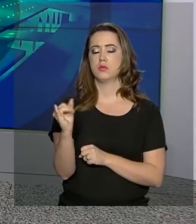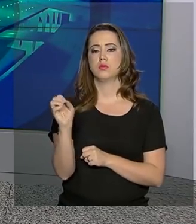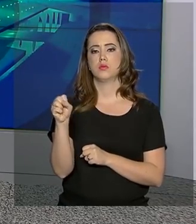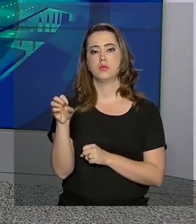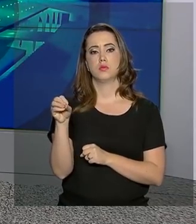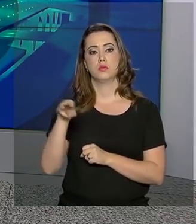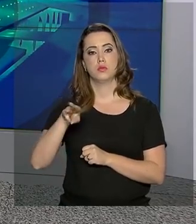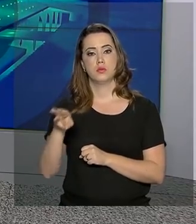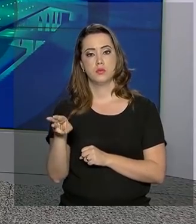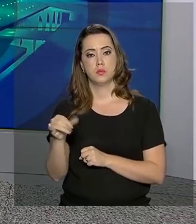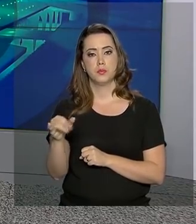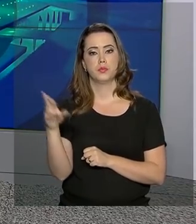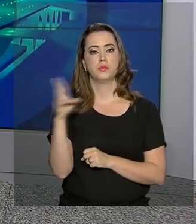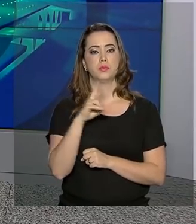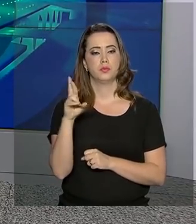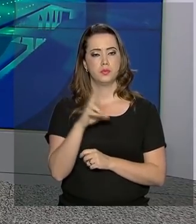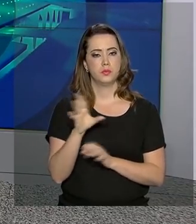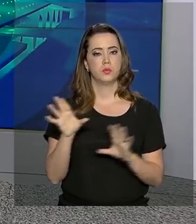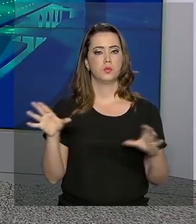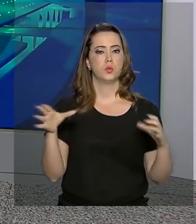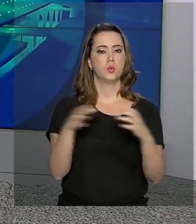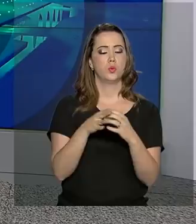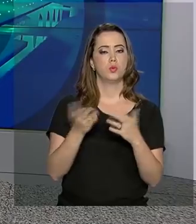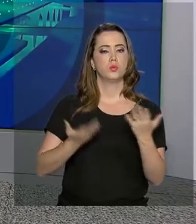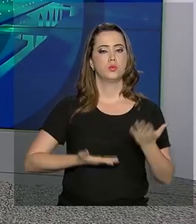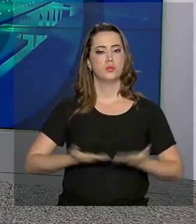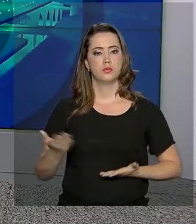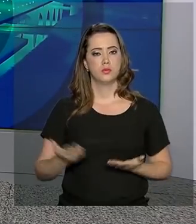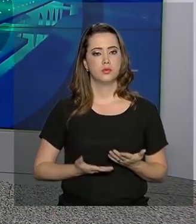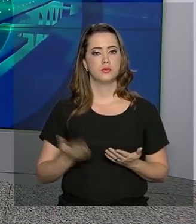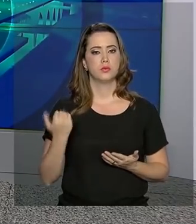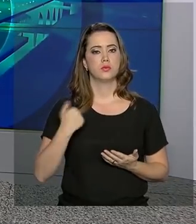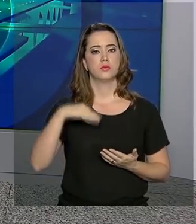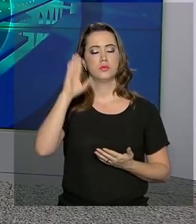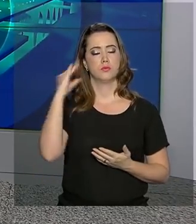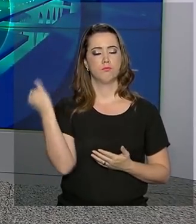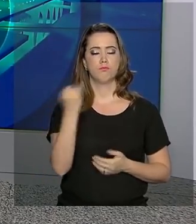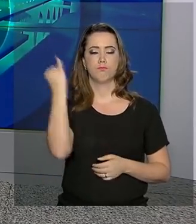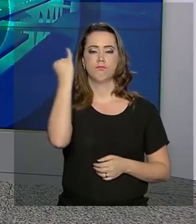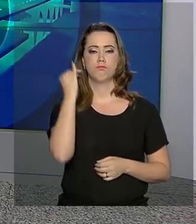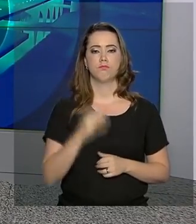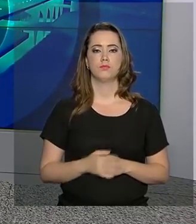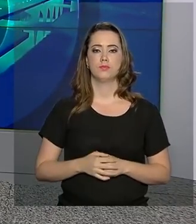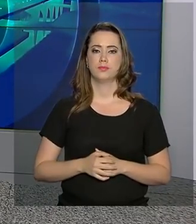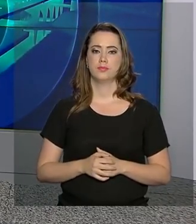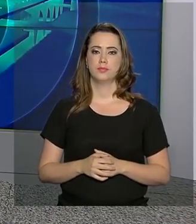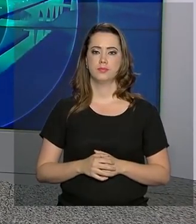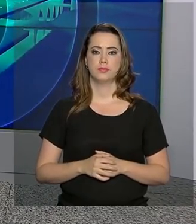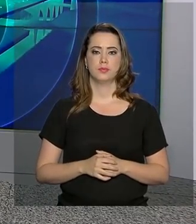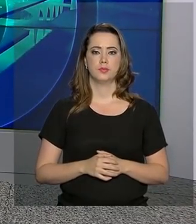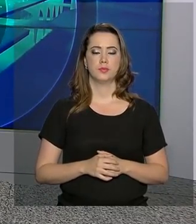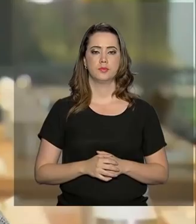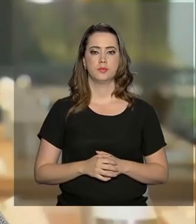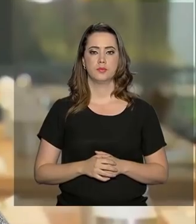trilhões e 800 bilhões de reais. O setor de serviços foi um dos destaques.